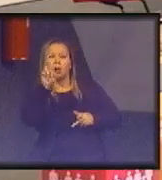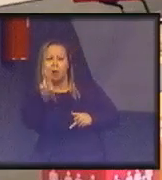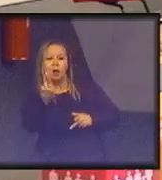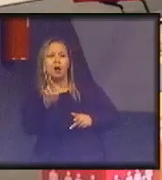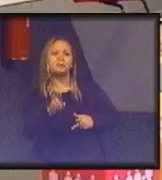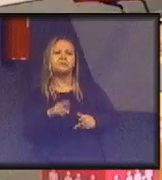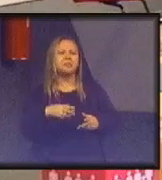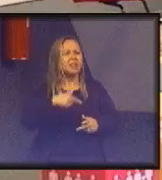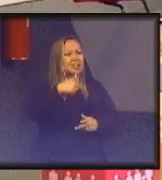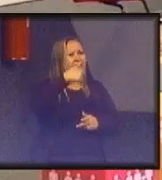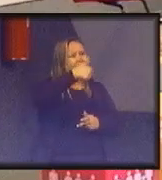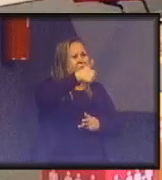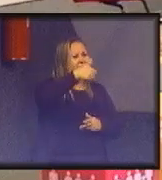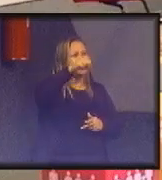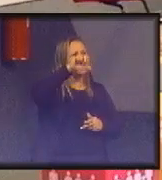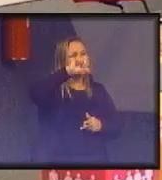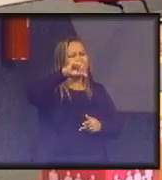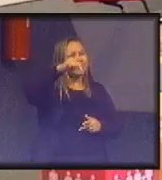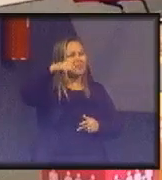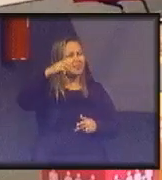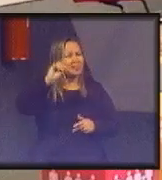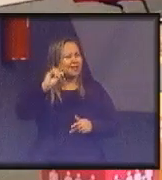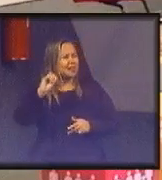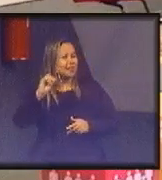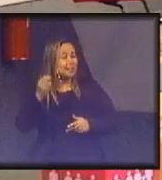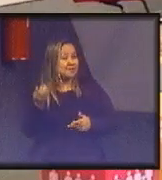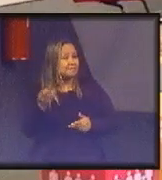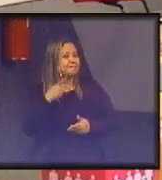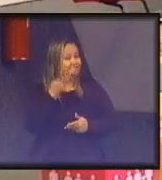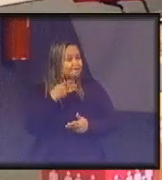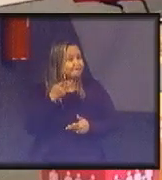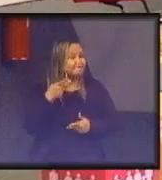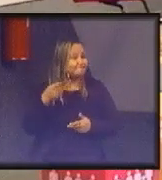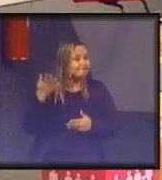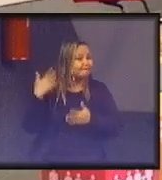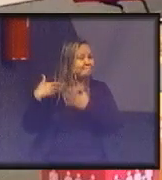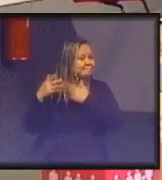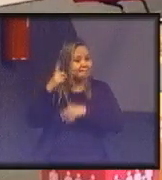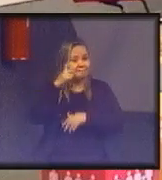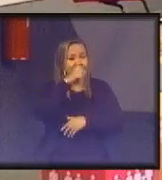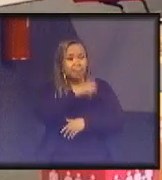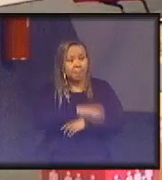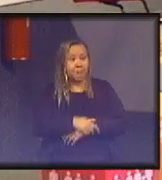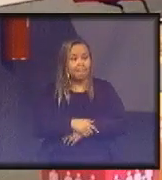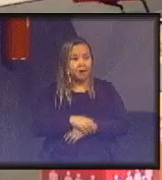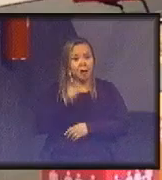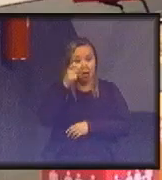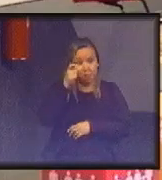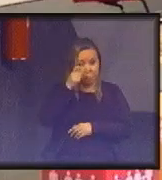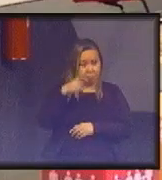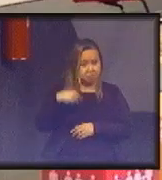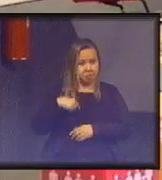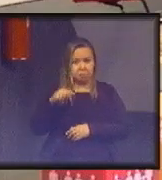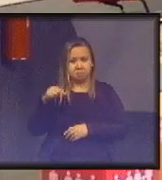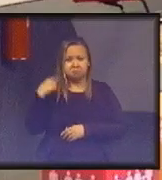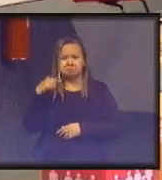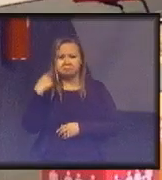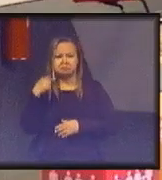Então, na década de 70, você colocou isso, e é interessante, acho que aqui, não sei se tem muitos advogados,